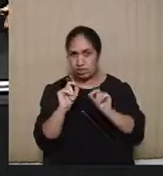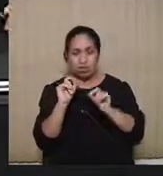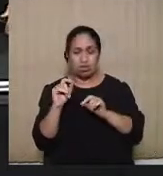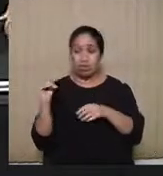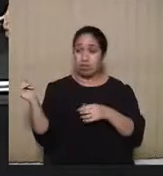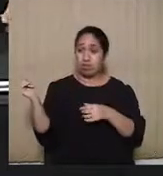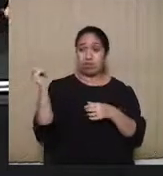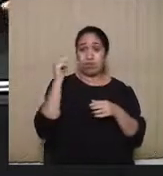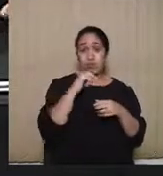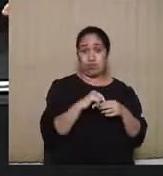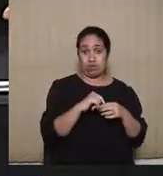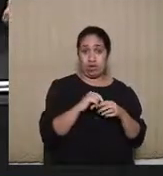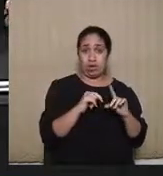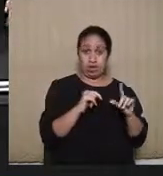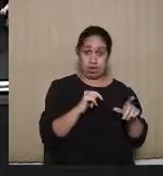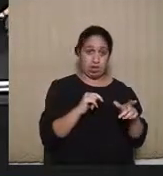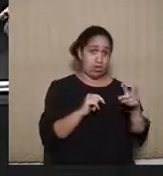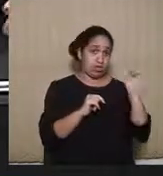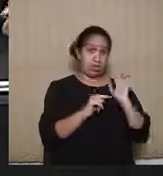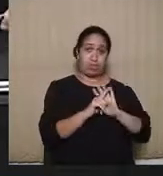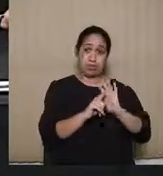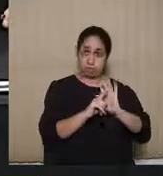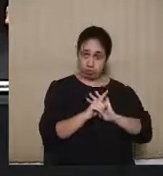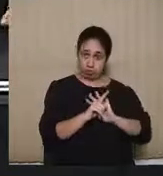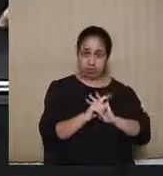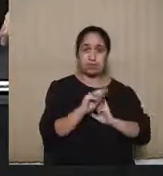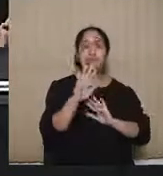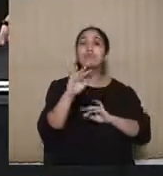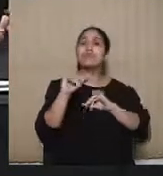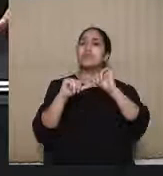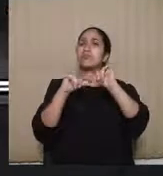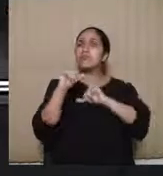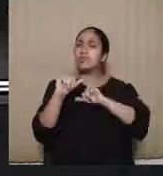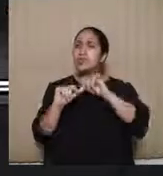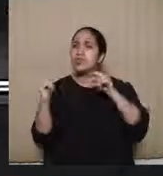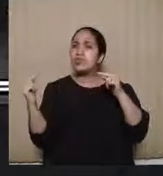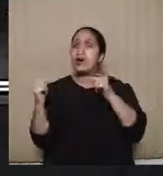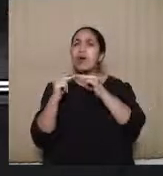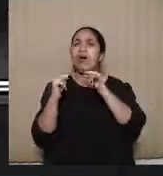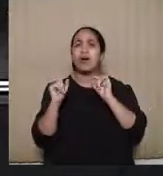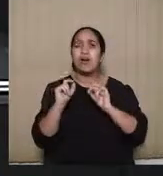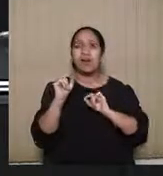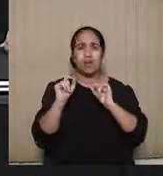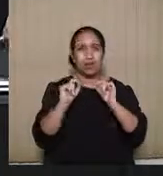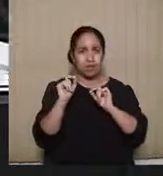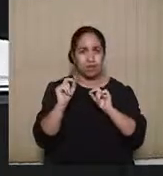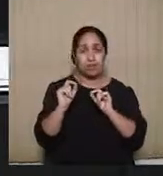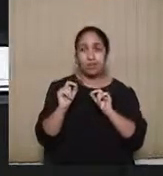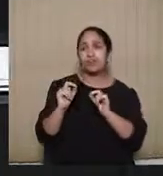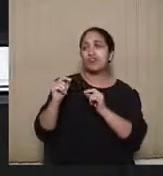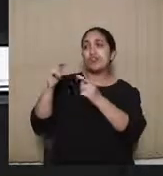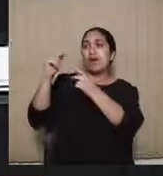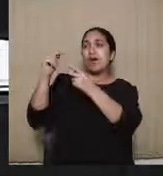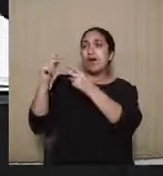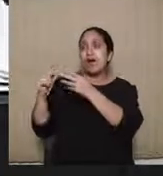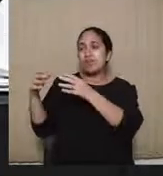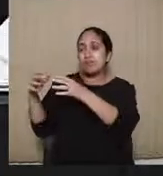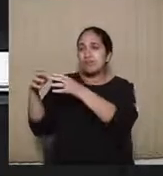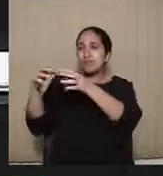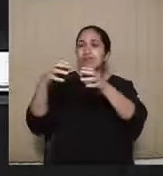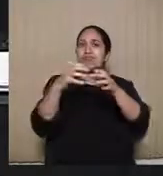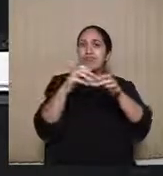àquela anterior questão, acho que as mudanças também têm muito a ver mesmo com essa questão das composições, que são sempre